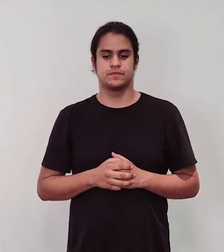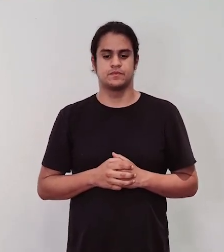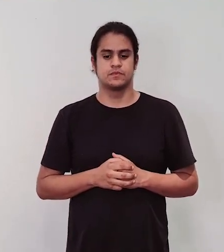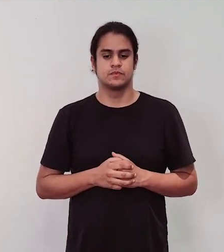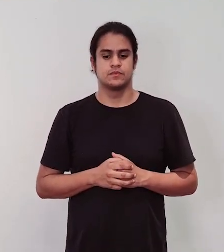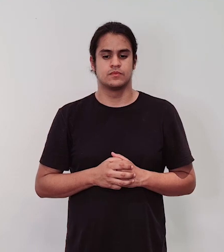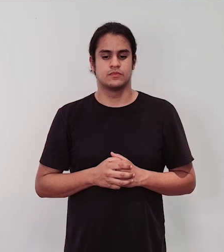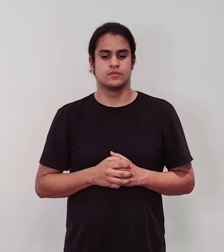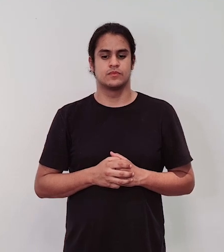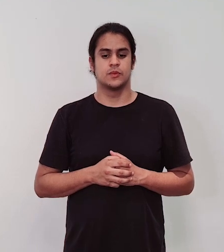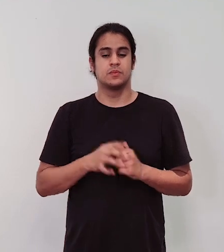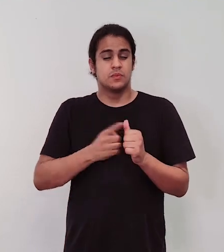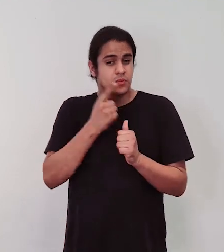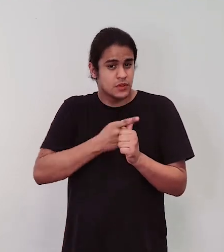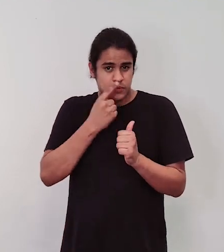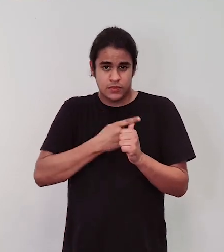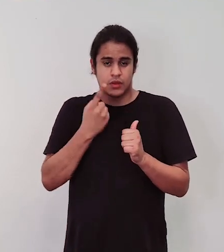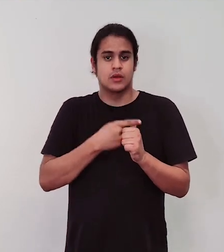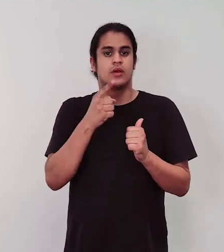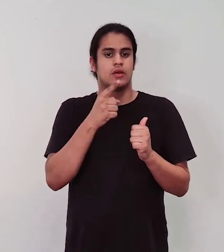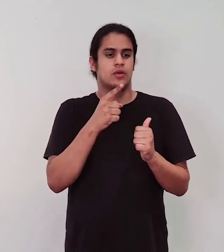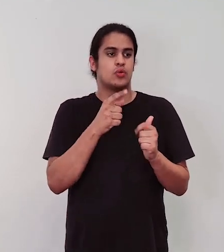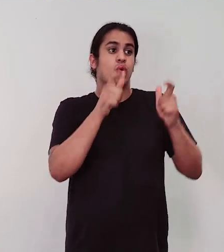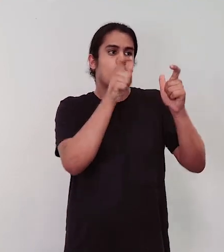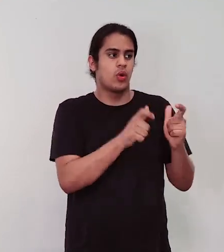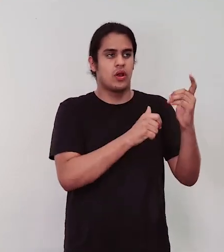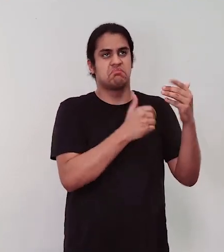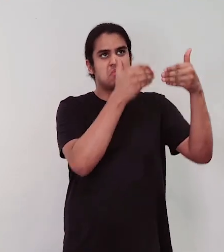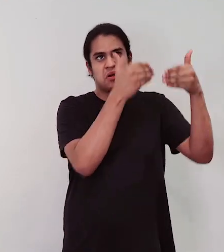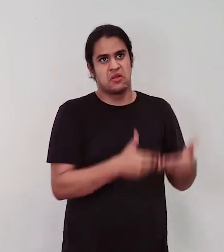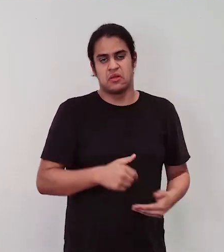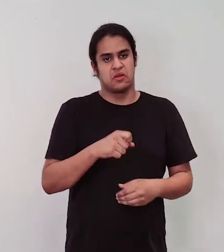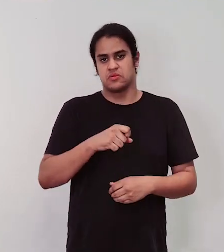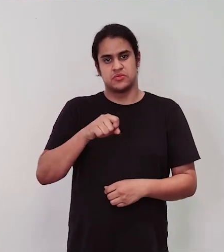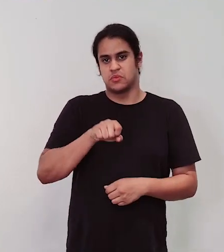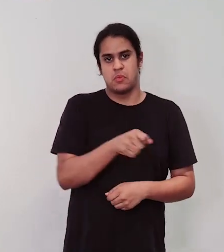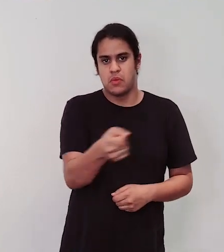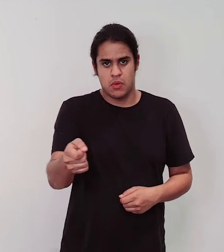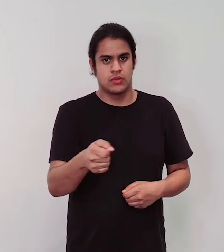Então primeiro passa a cola na superfície, na parede, na porta, onde for.